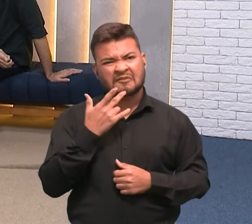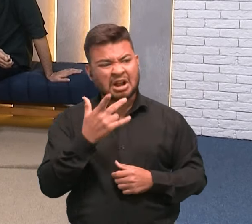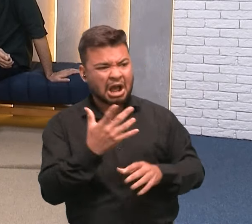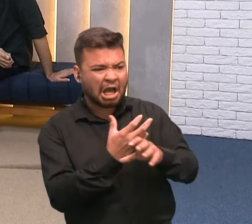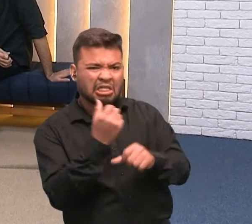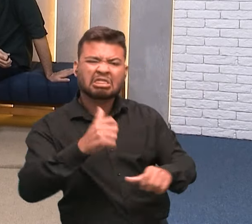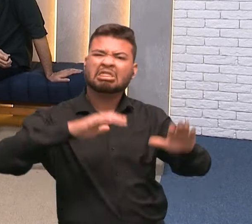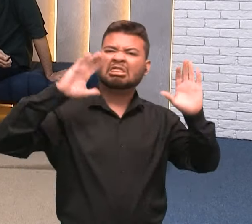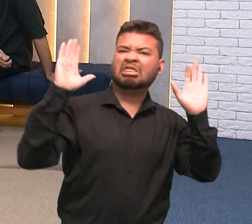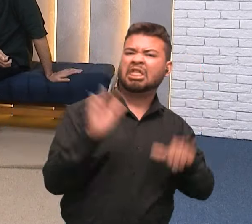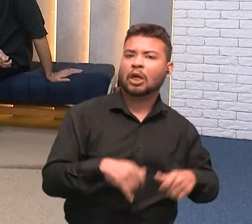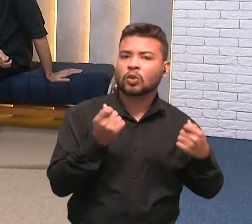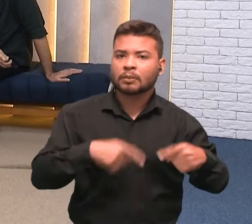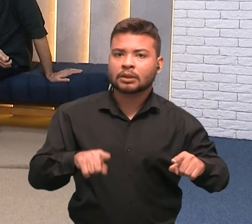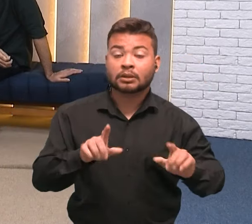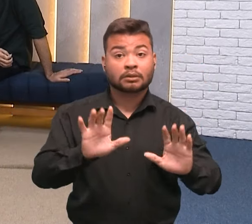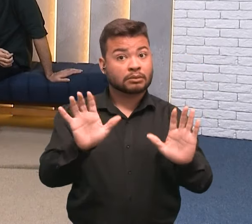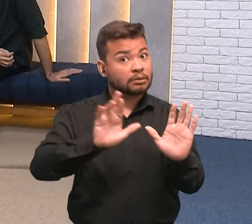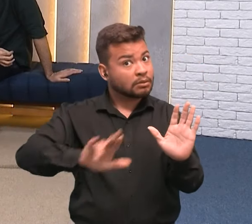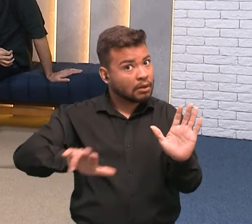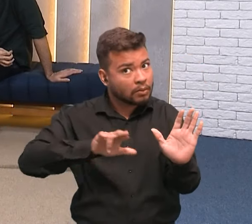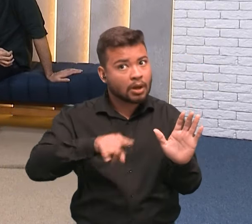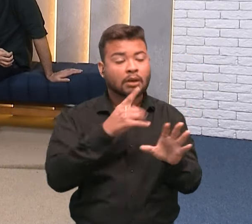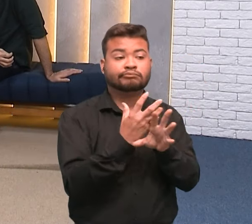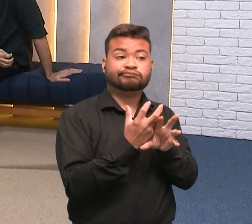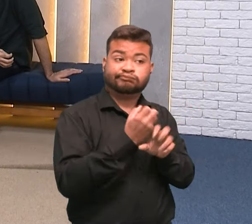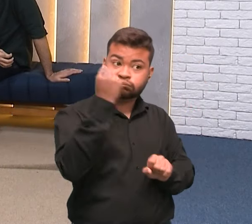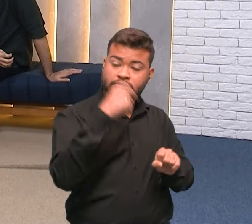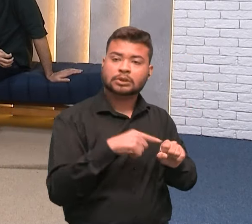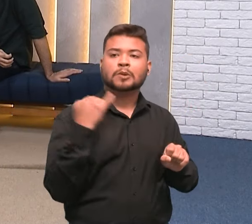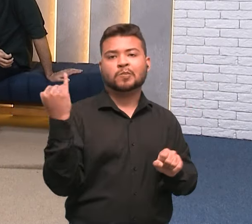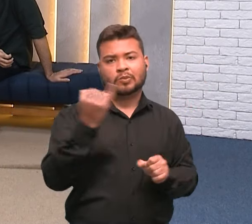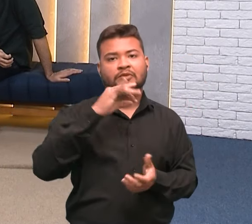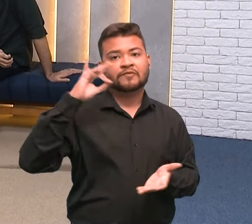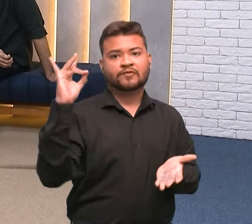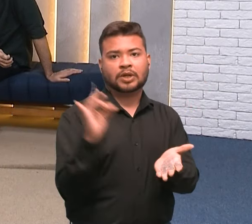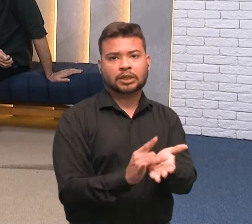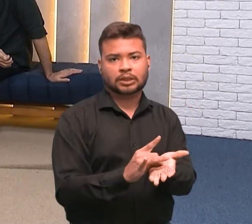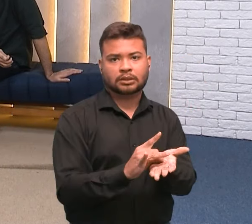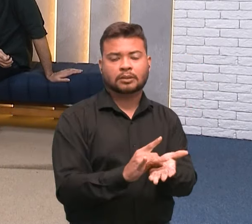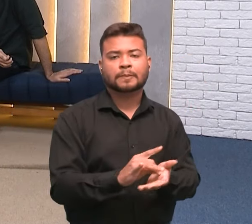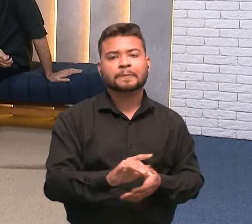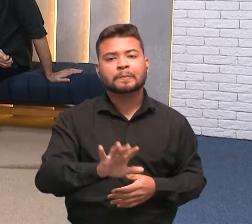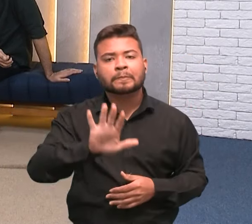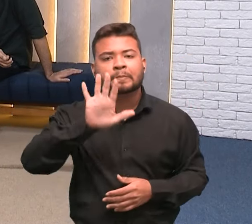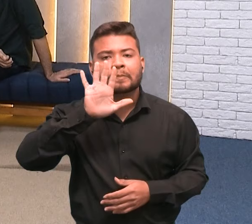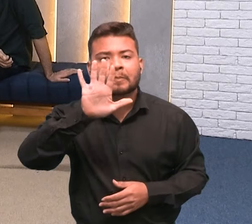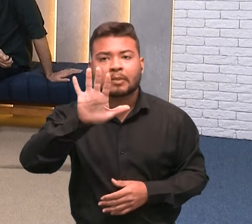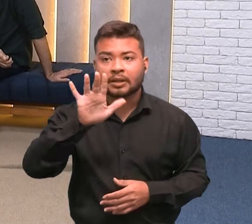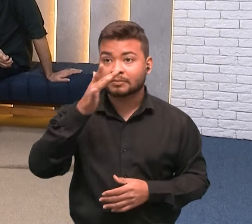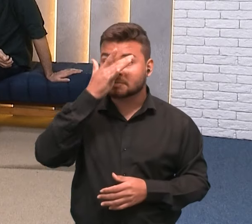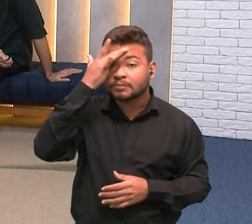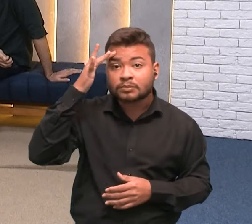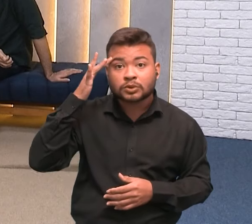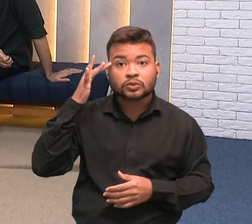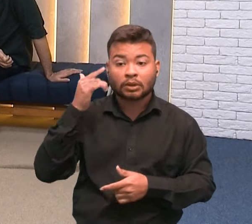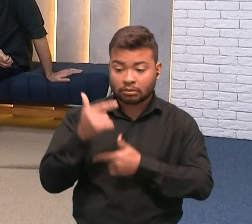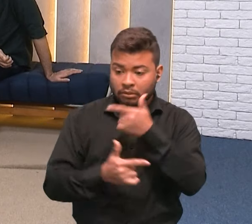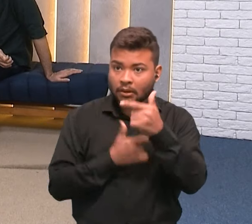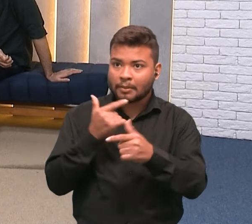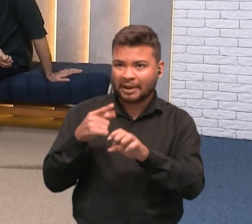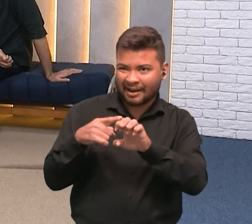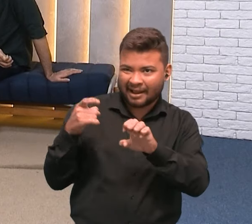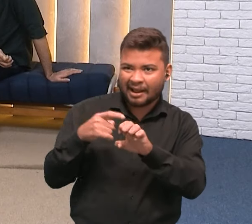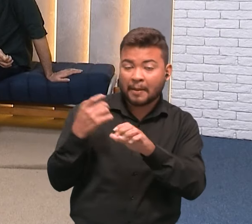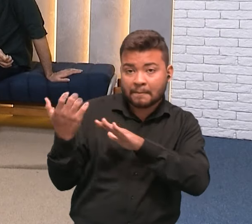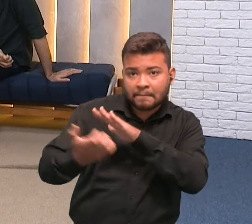sem uma viabilidade econômica, não se sustentam. Então, isso é fato. Mas que o empreendedor, ele tem que estar à frente